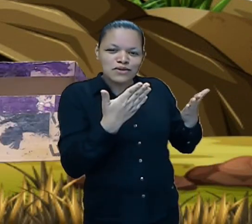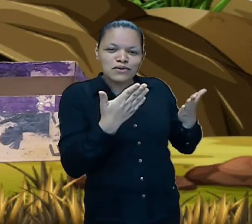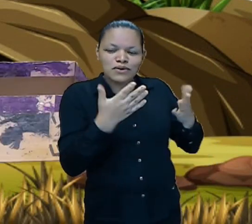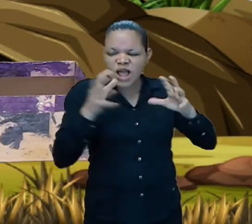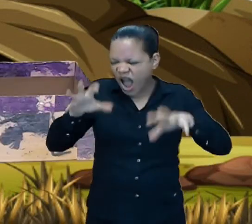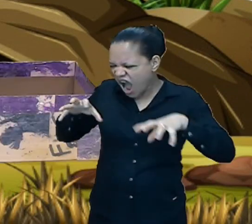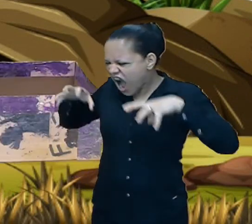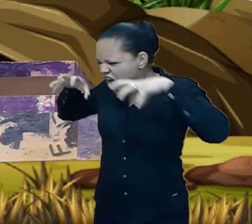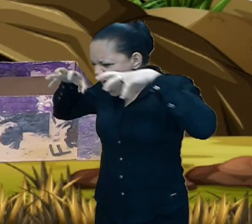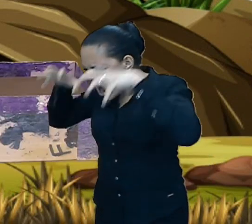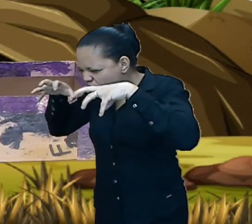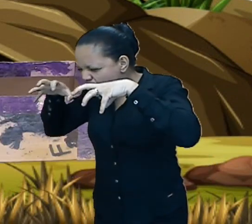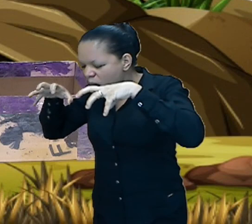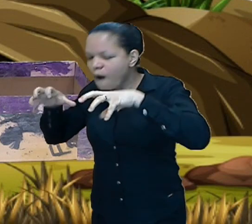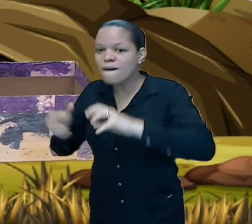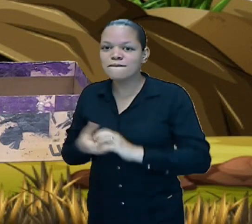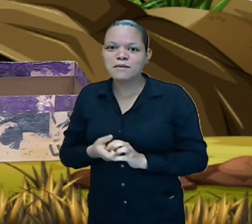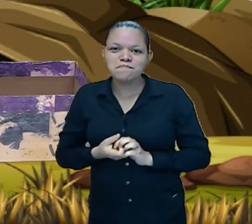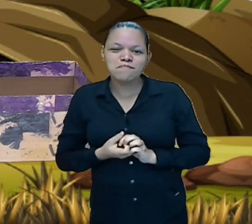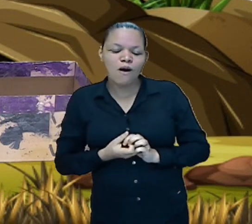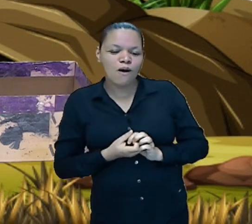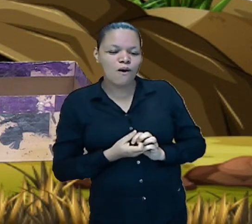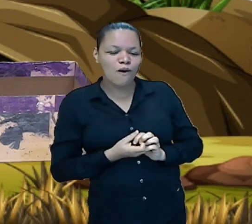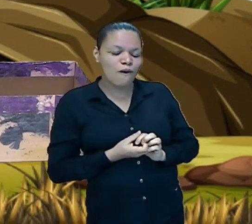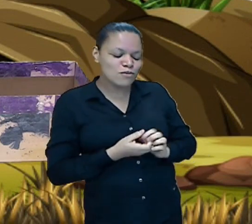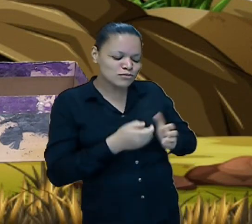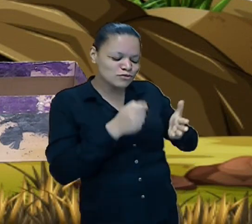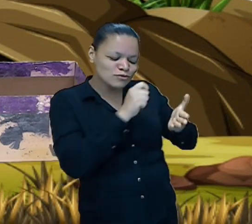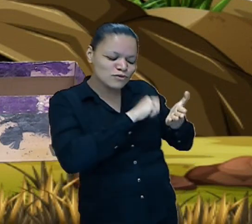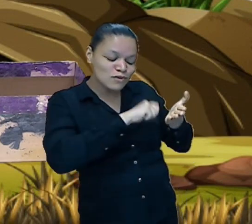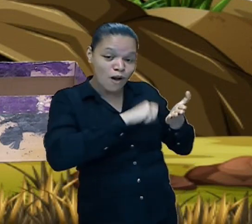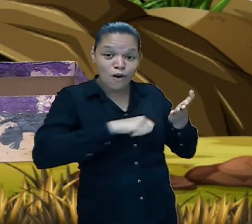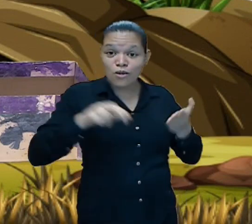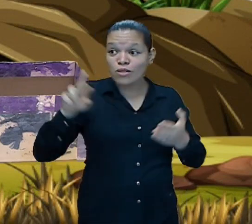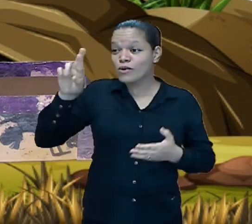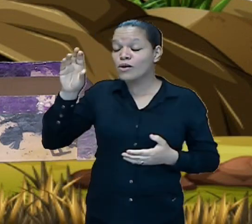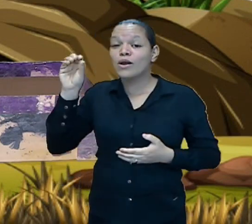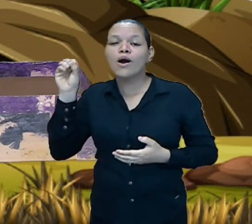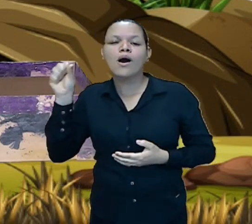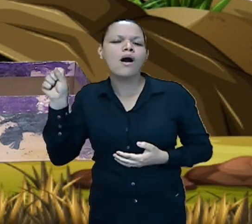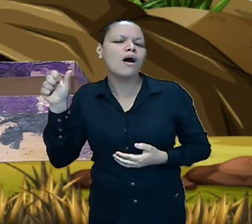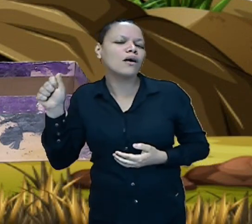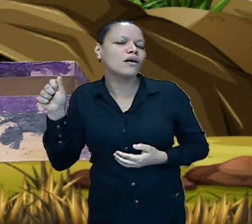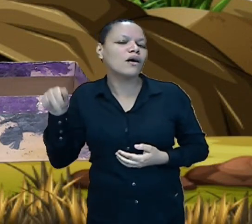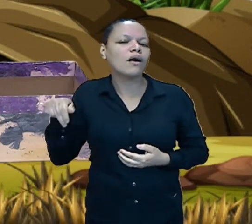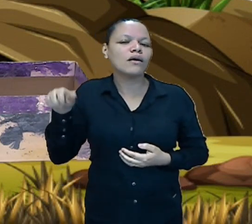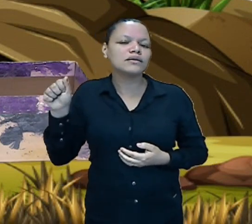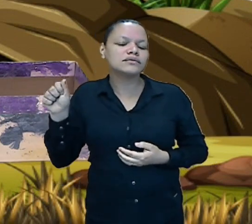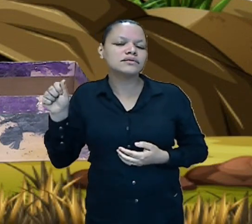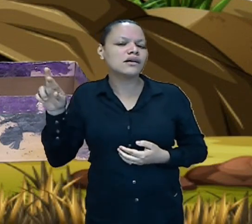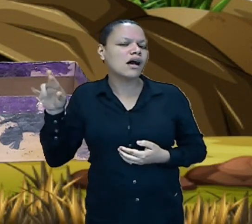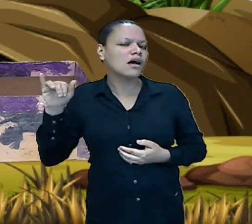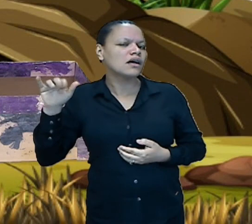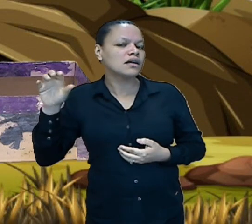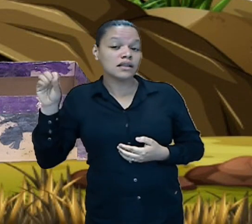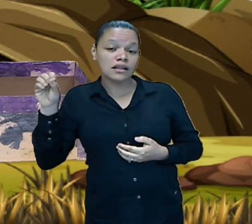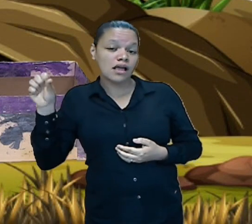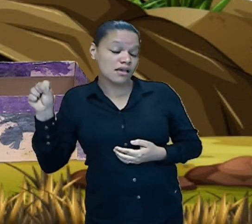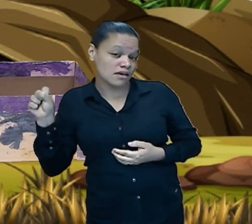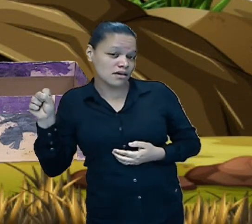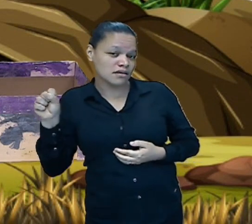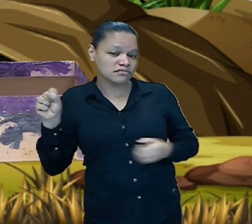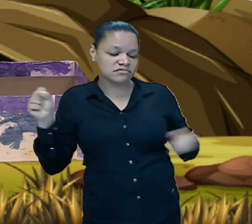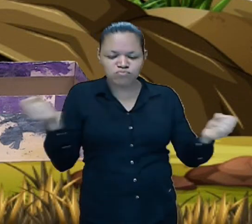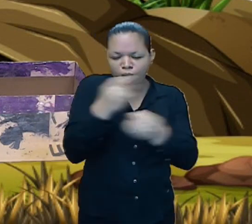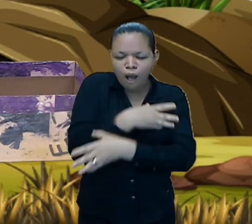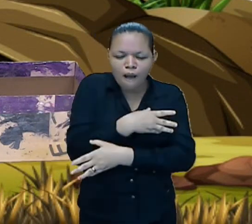monstro monstruoso da caverna cavernosa de Rosana Rios e chegamos ao fim de mais uma atividade